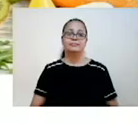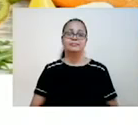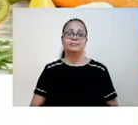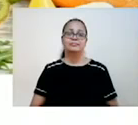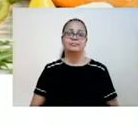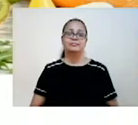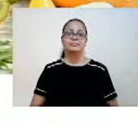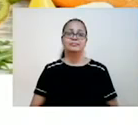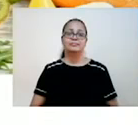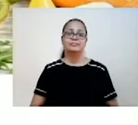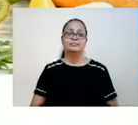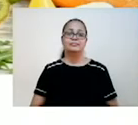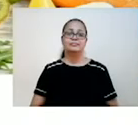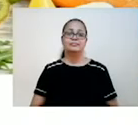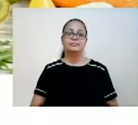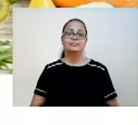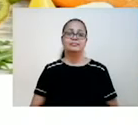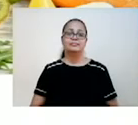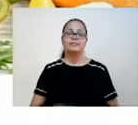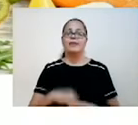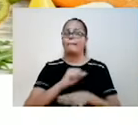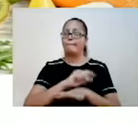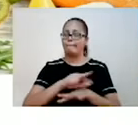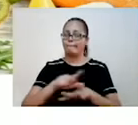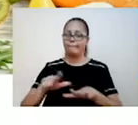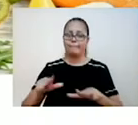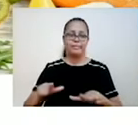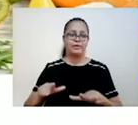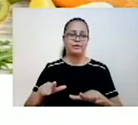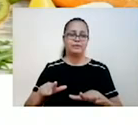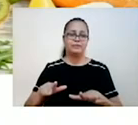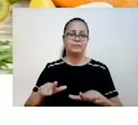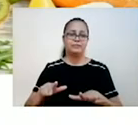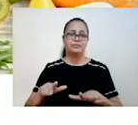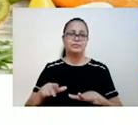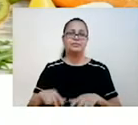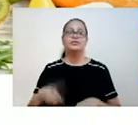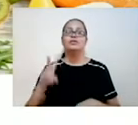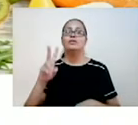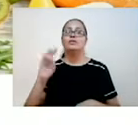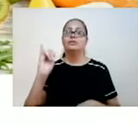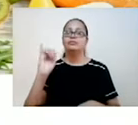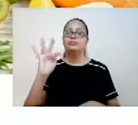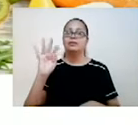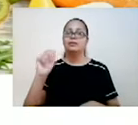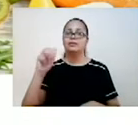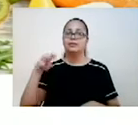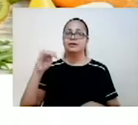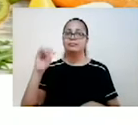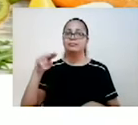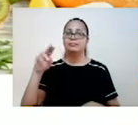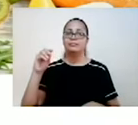Minerais. Minha quantidade de vitaminas. Quase que o alfabeto inteiro, não é verdade? Vitamina A, vitamina B, vitamina C.